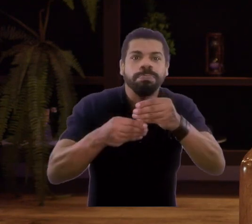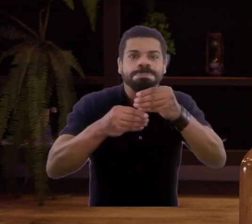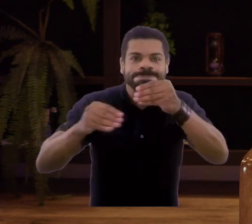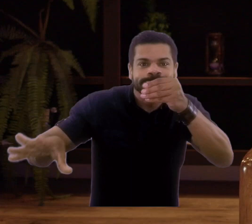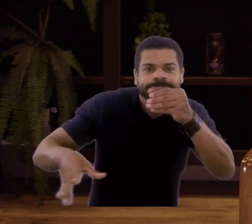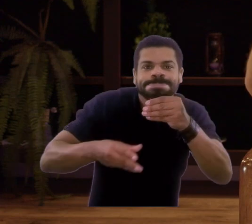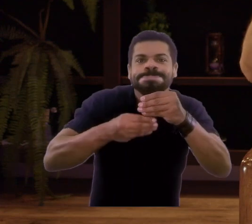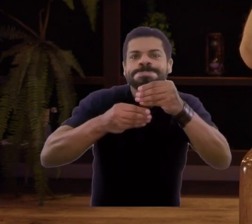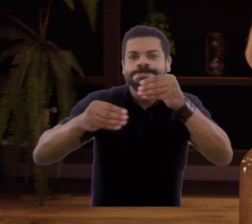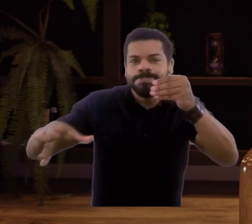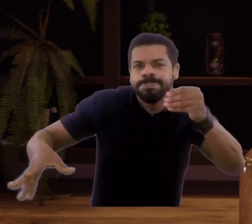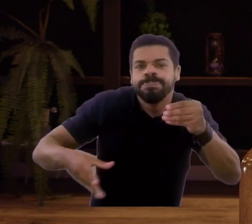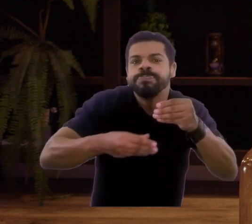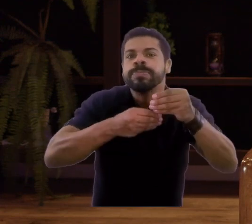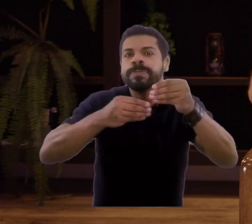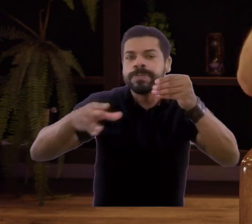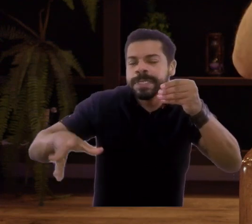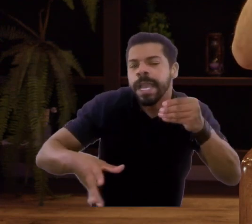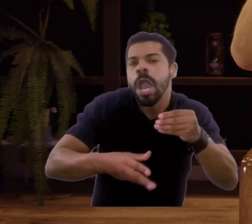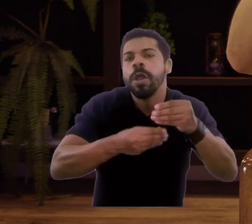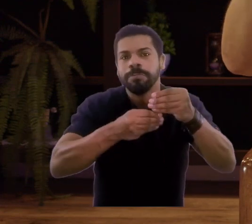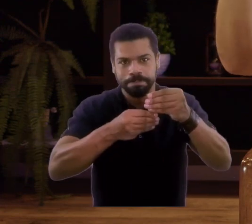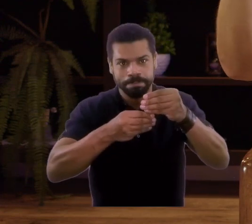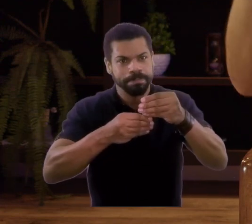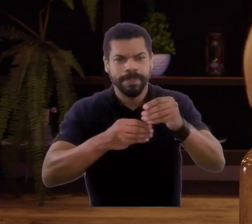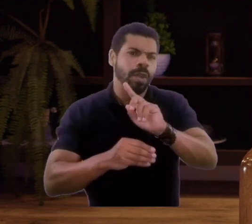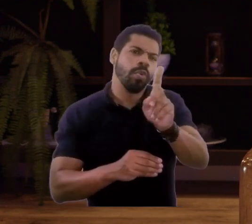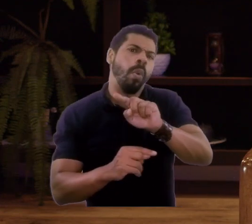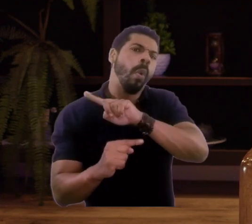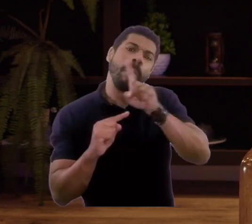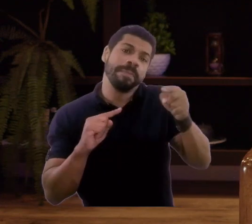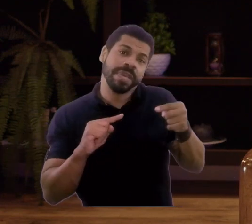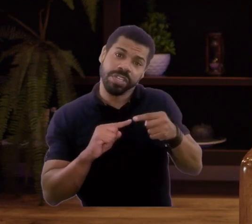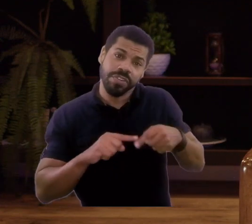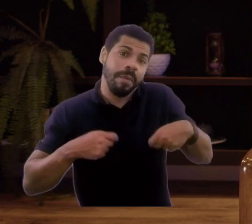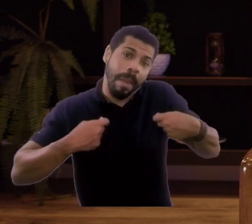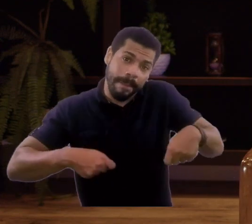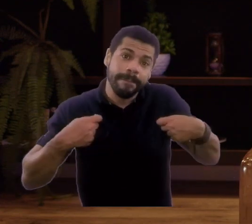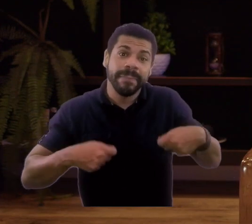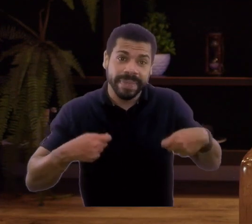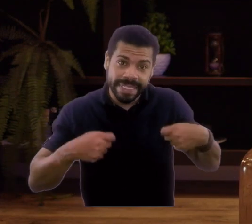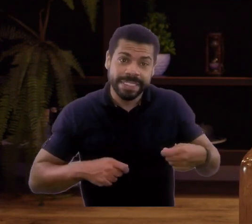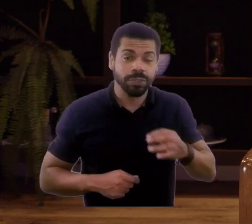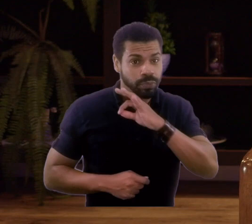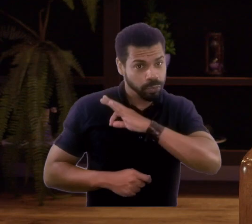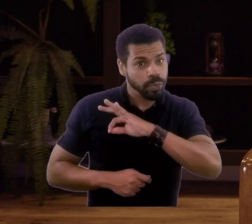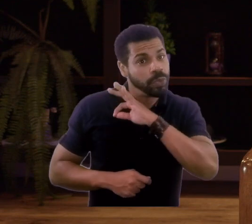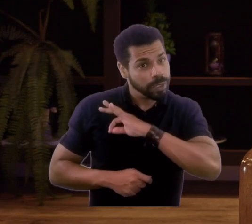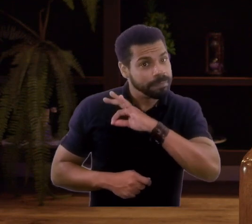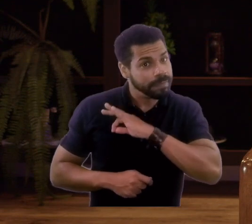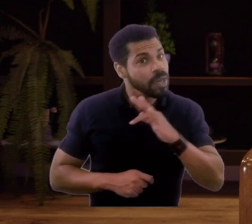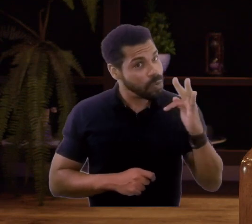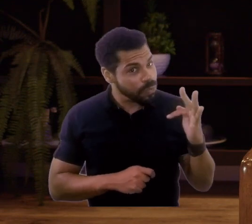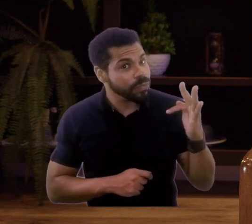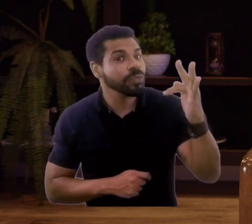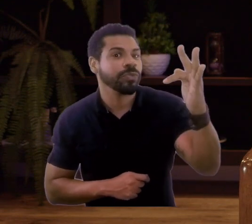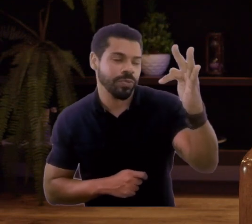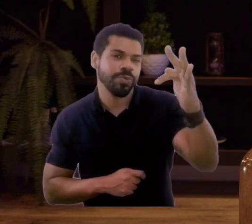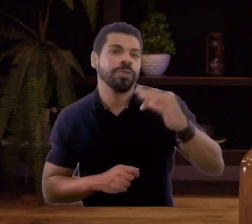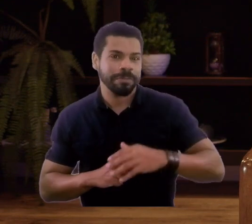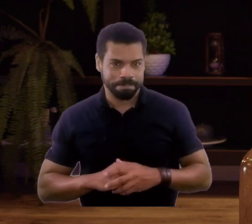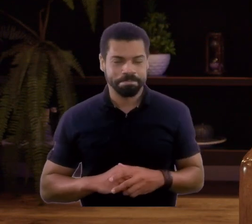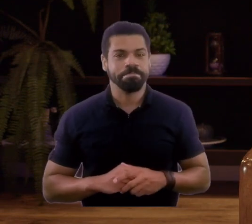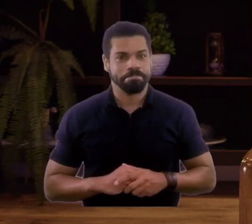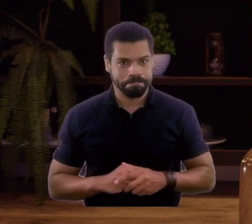preciso já complementar e encaixar esse custo de vida aí. Então, na verdade, nem seria um objetivo, mas sim uma necessidade, um